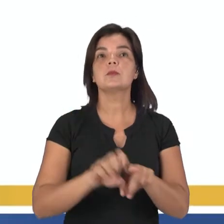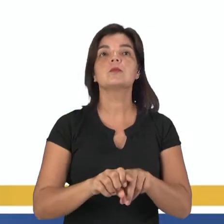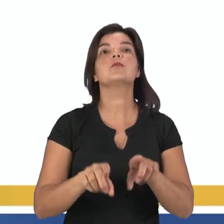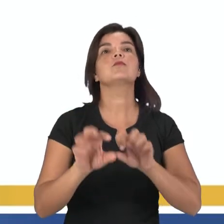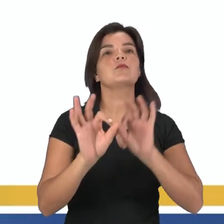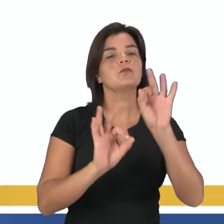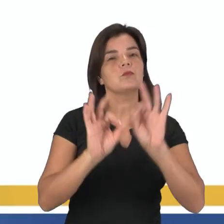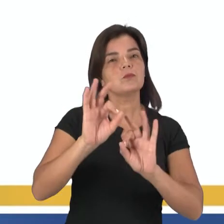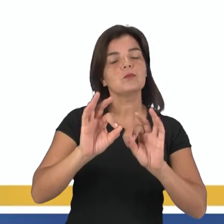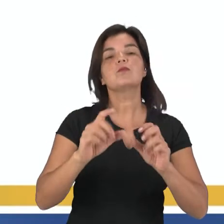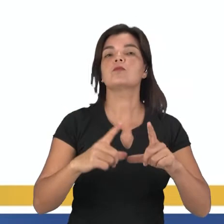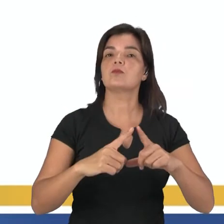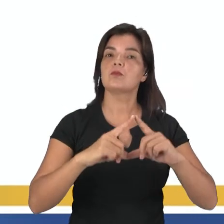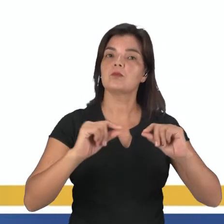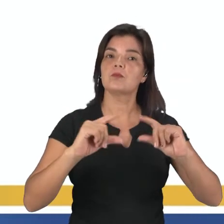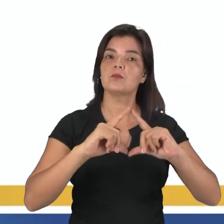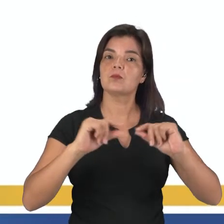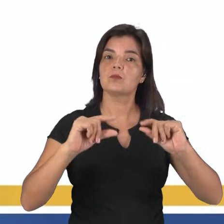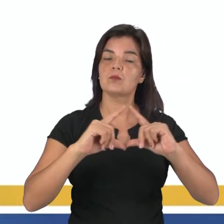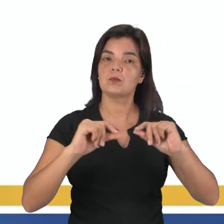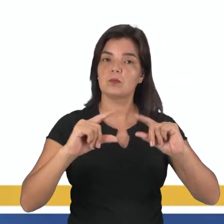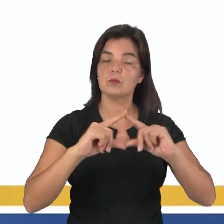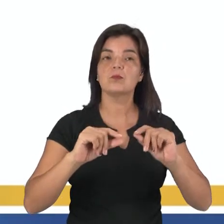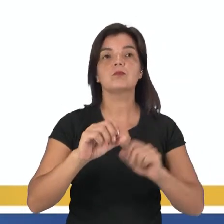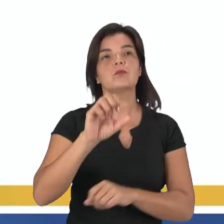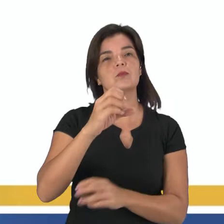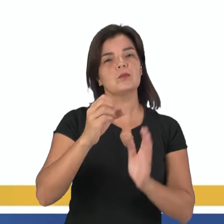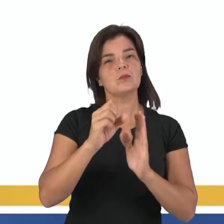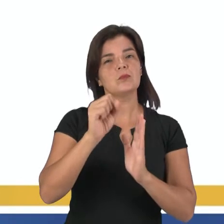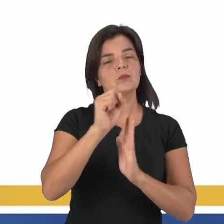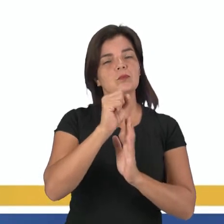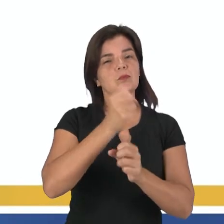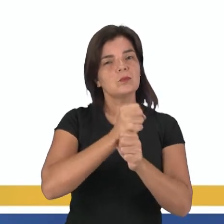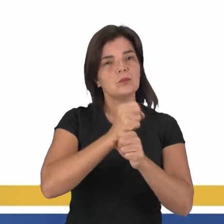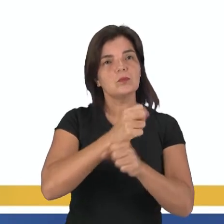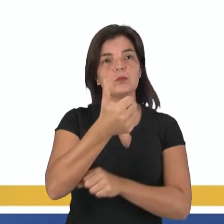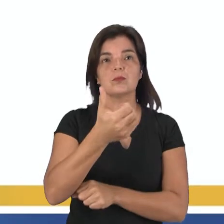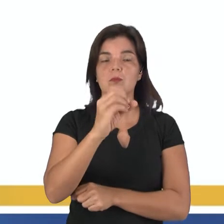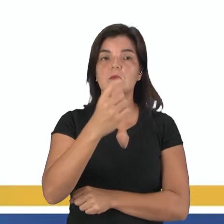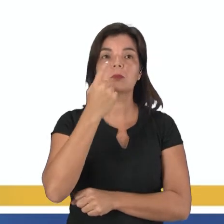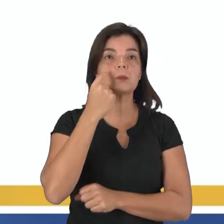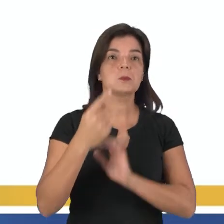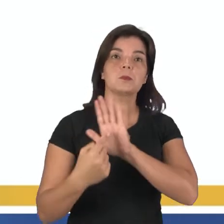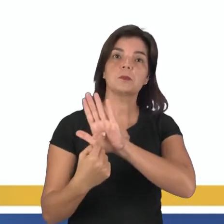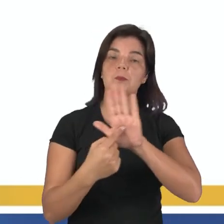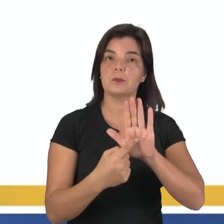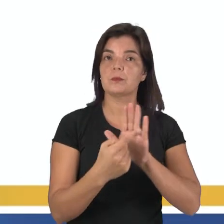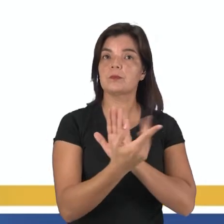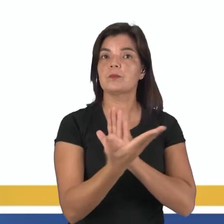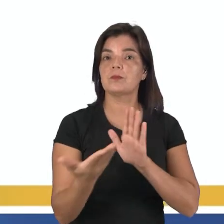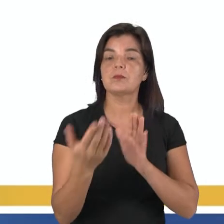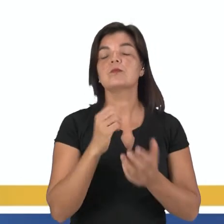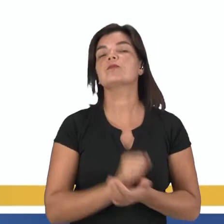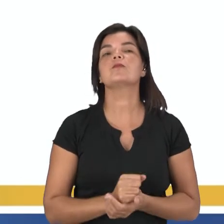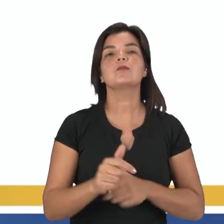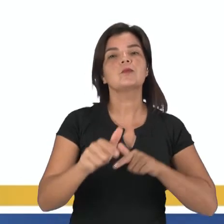construção de Brasília durante a década de 60. E aí eu tenho uma ilustração aí para você ver